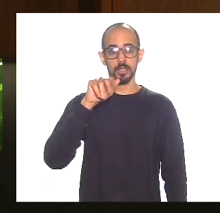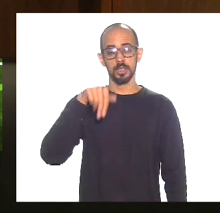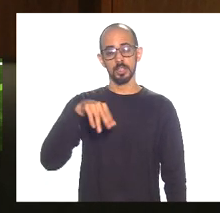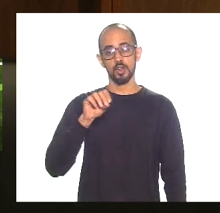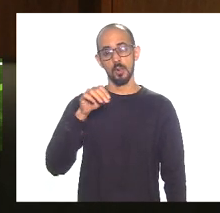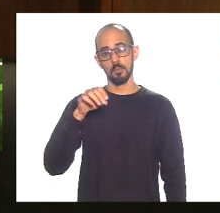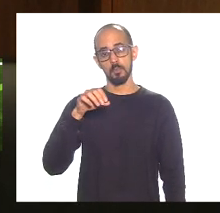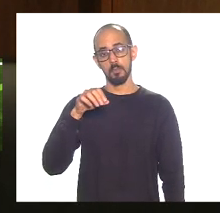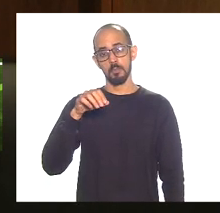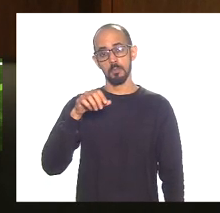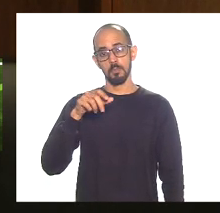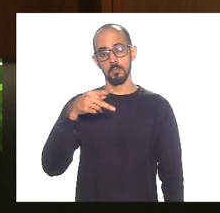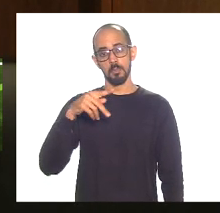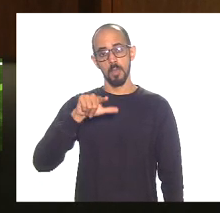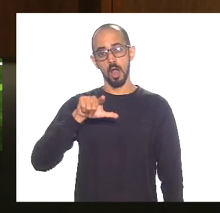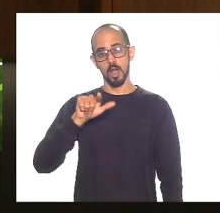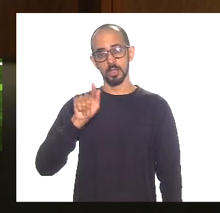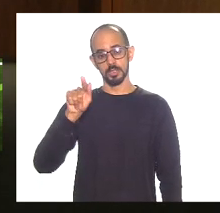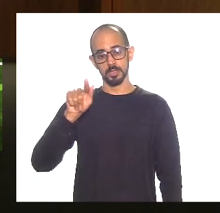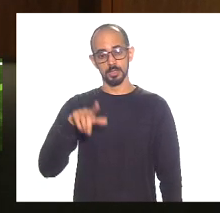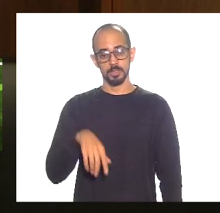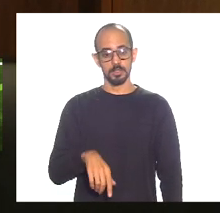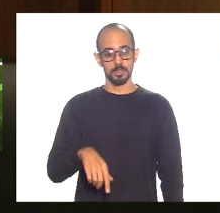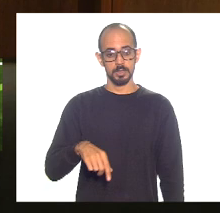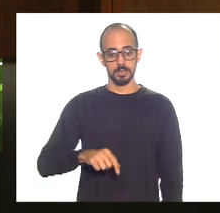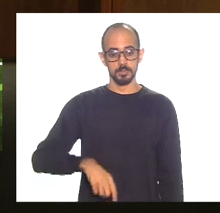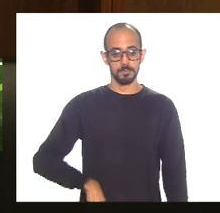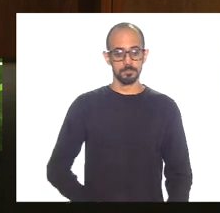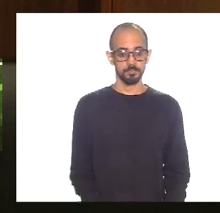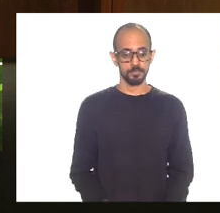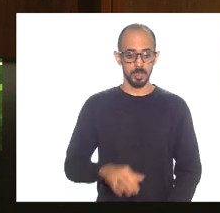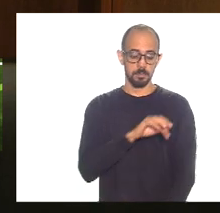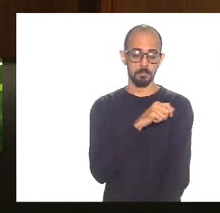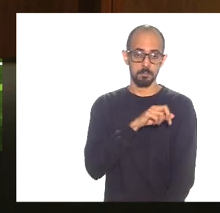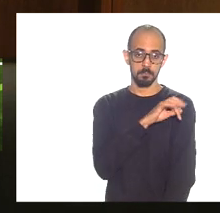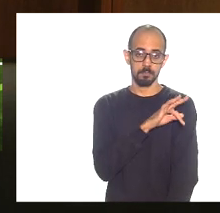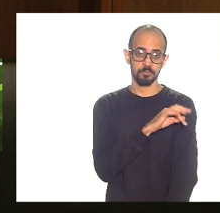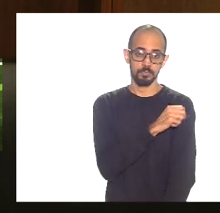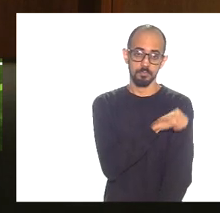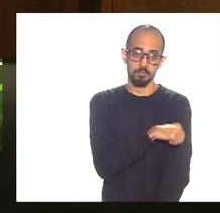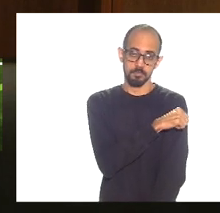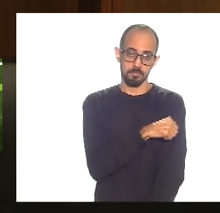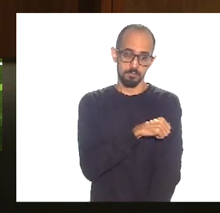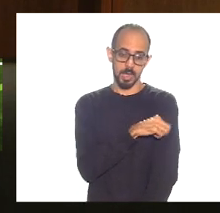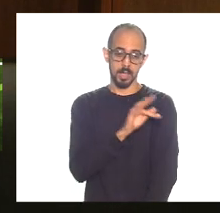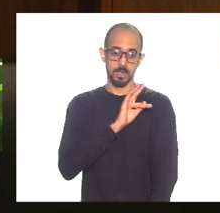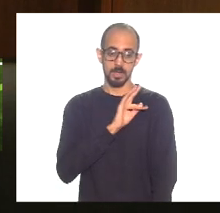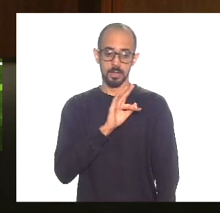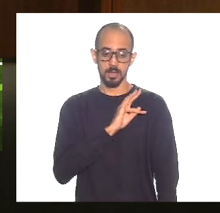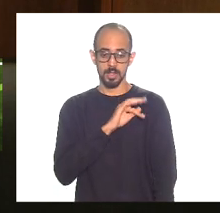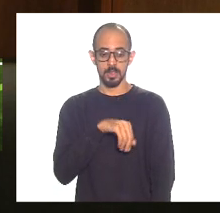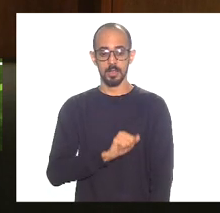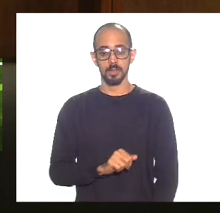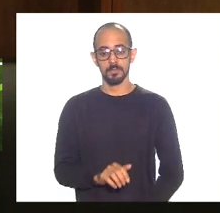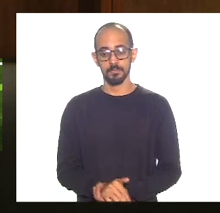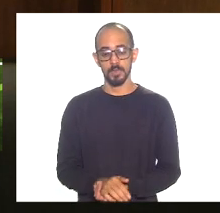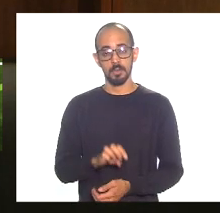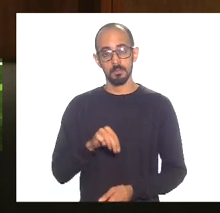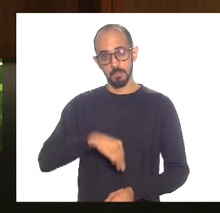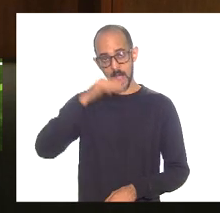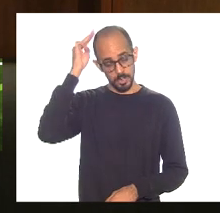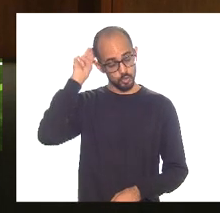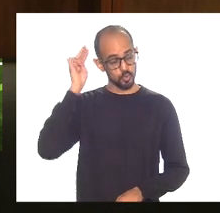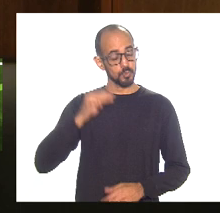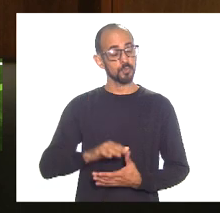Marta. Bom dia, presidente. Bom dia, enfermeira. Bom dia, Márcio. Bem, a